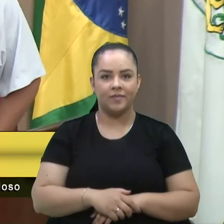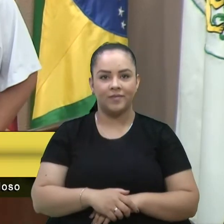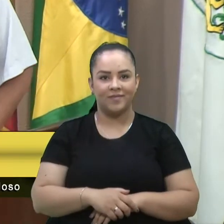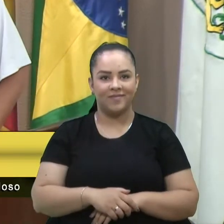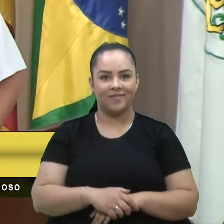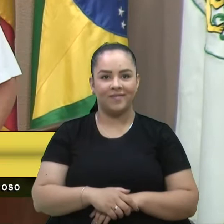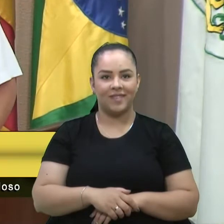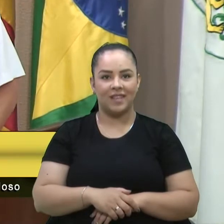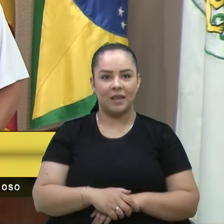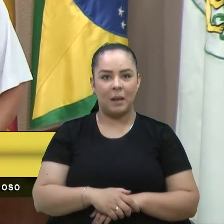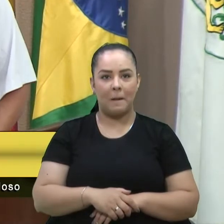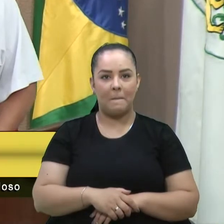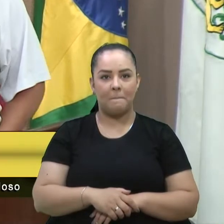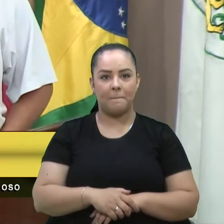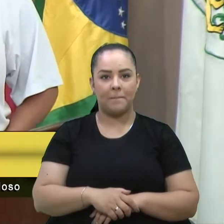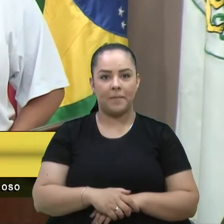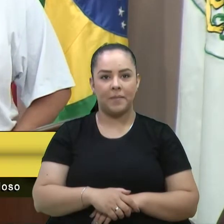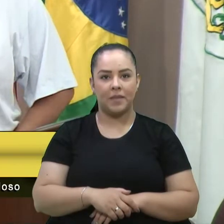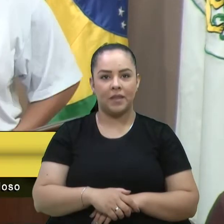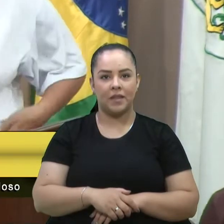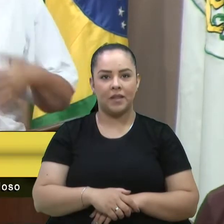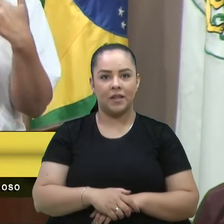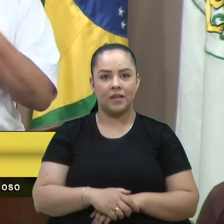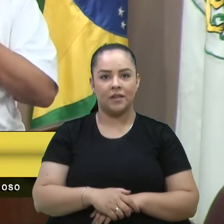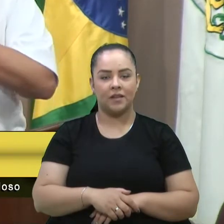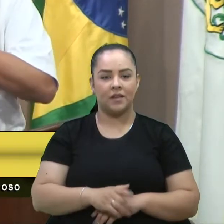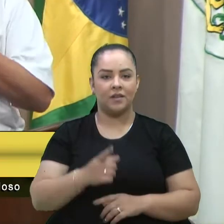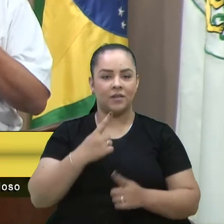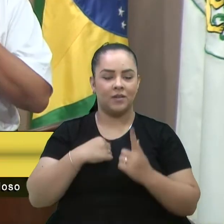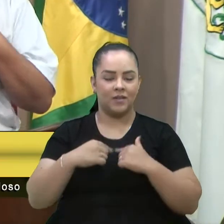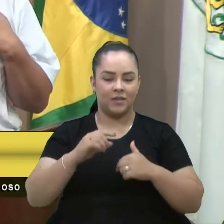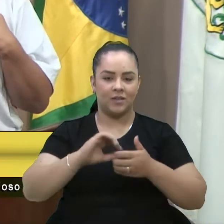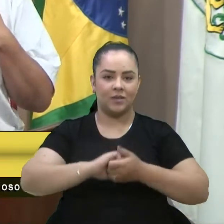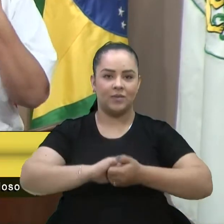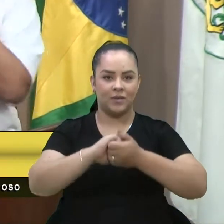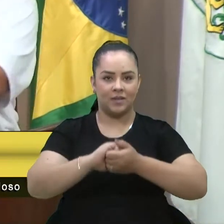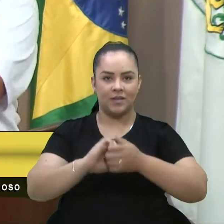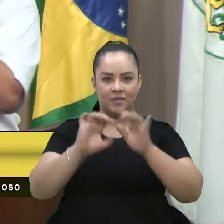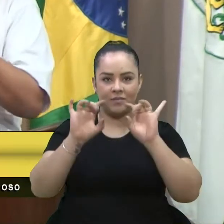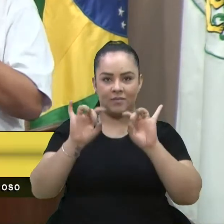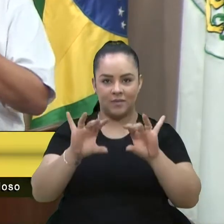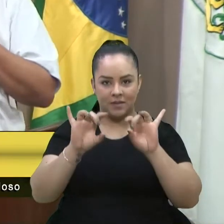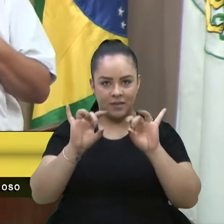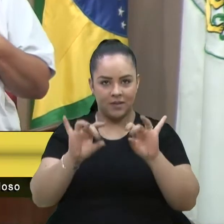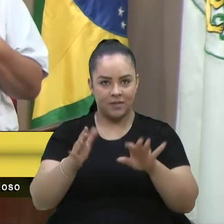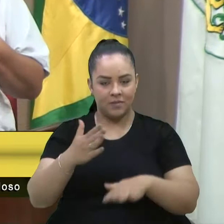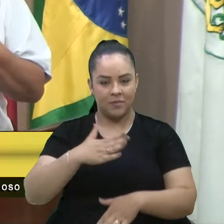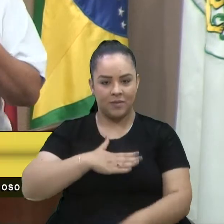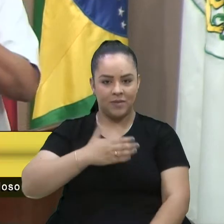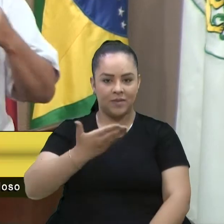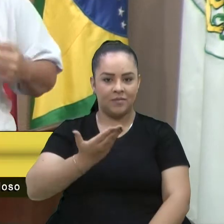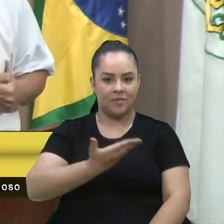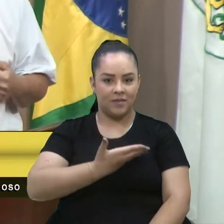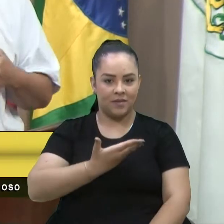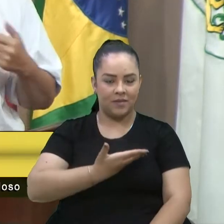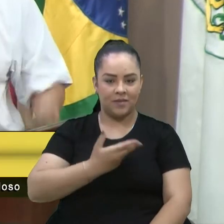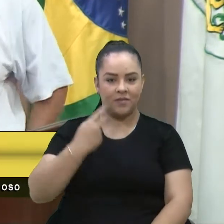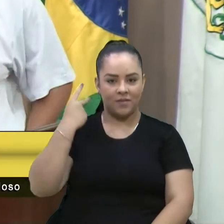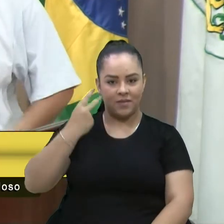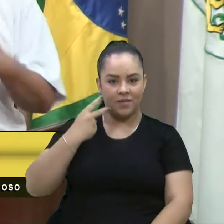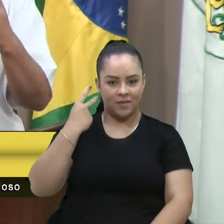Vai abrir, então tá. Gostaria de cumprimentar em especial o meu amigo e vereador,